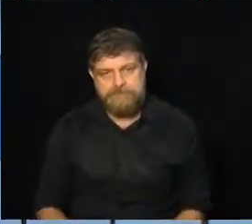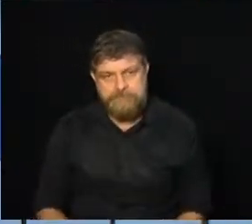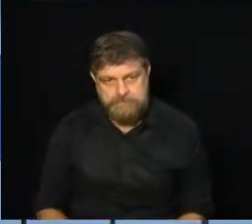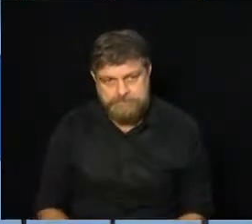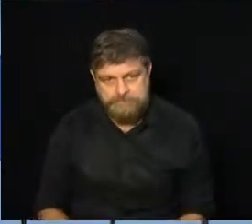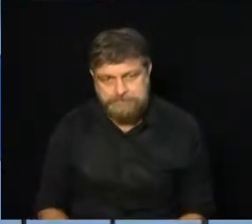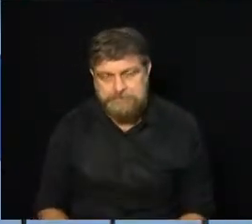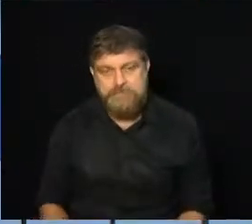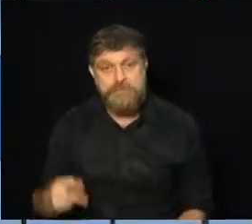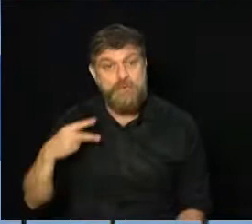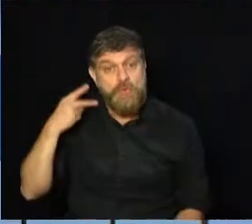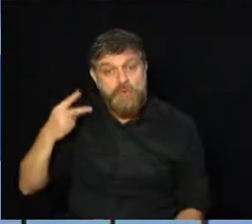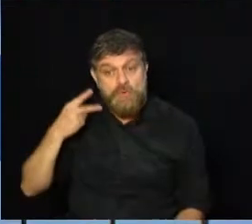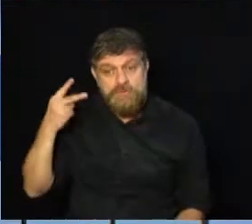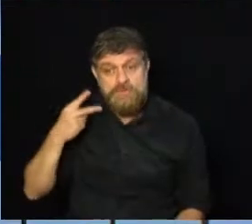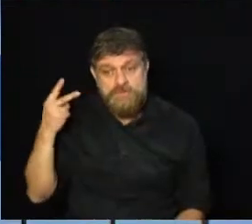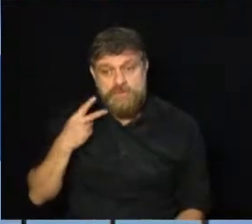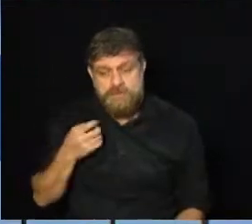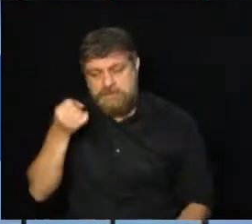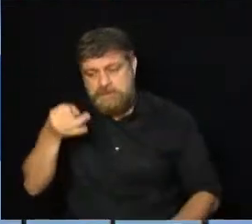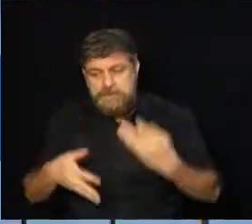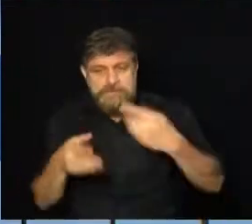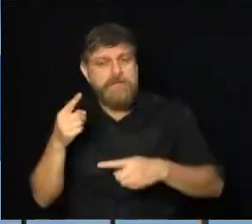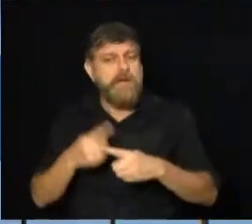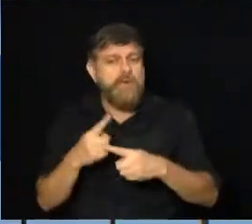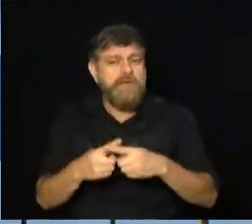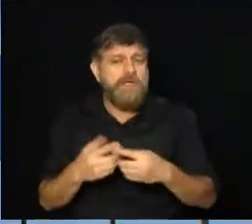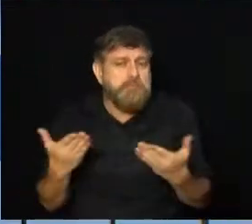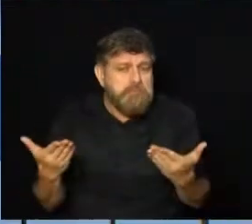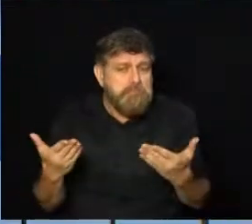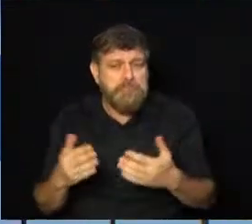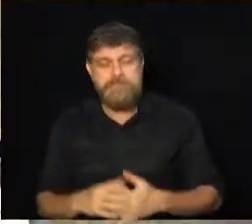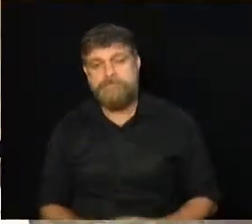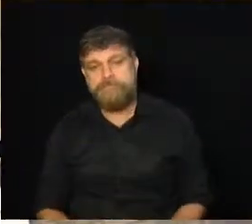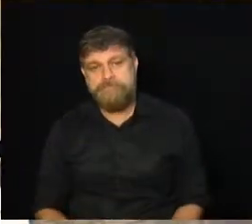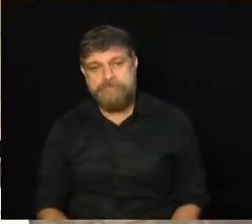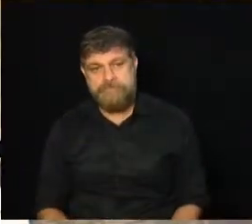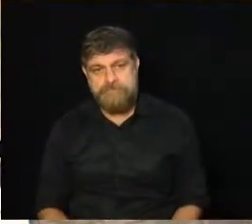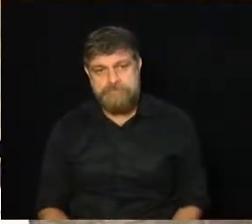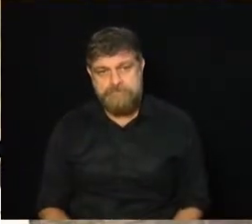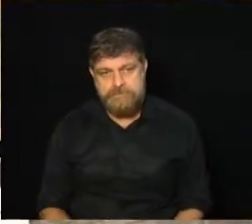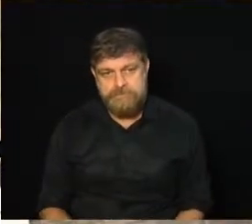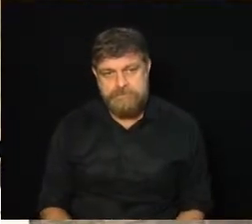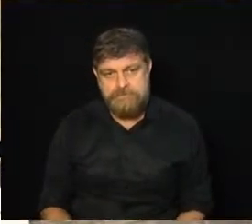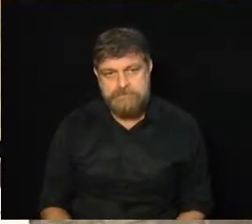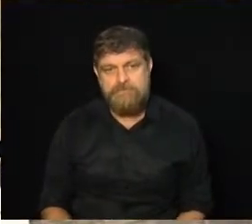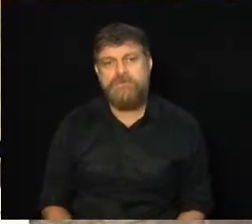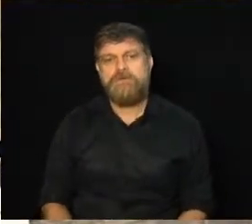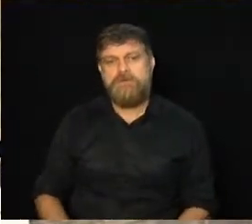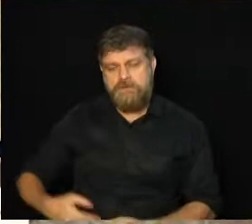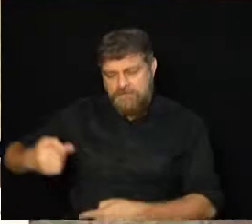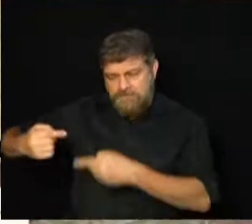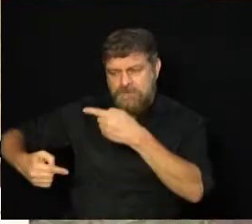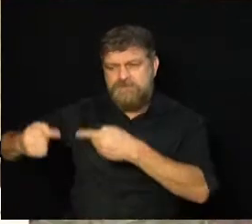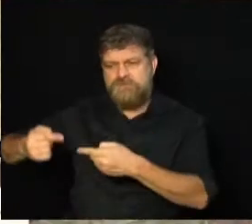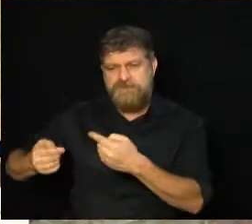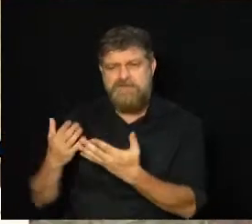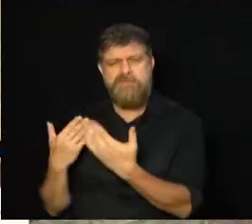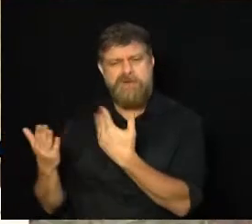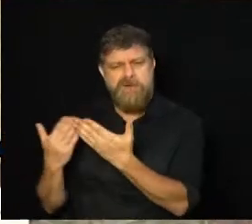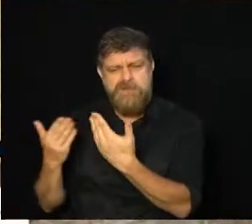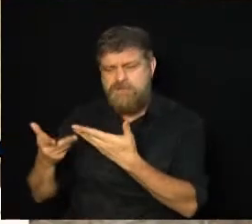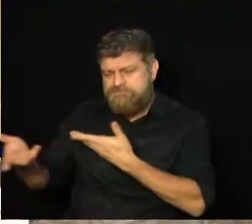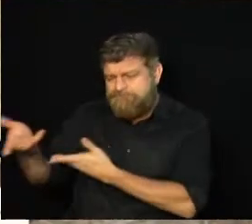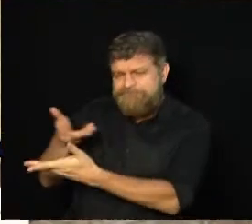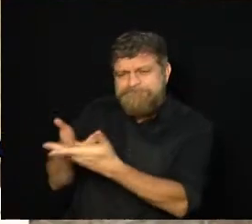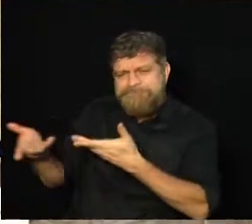Os parlamentares justificam a medida. Foi bem amplamente debatido nessa casa